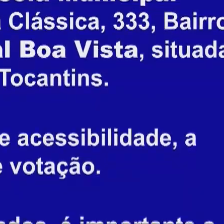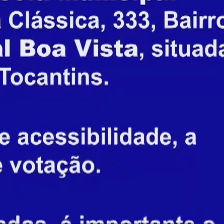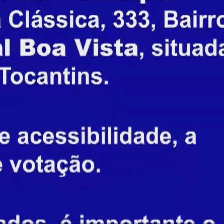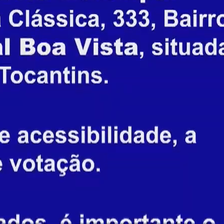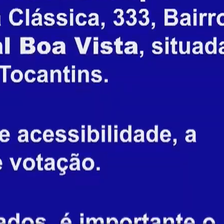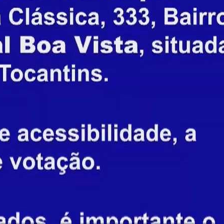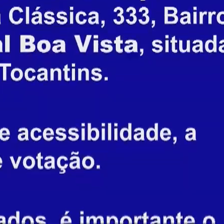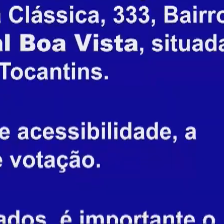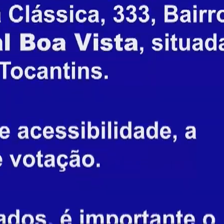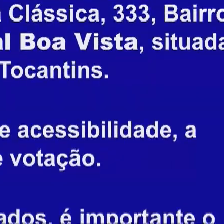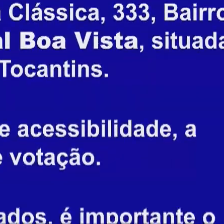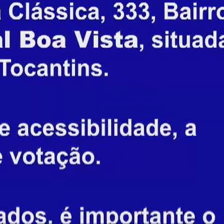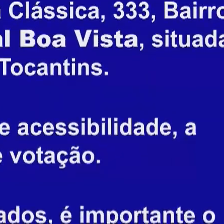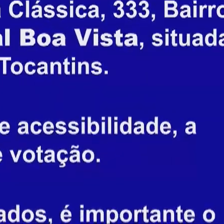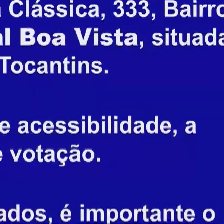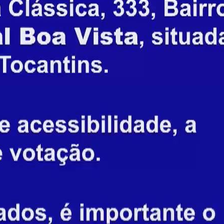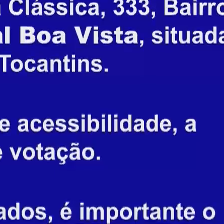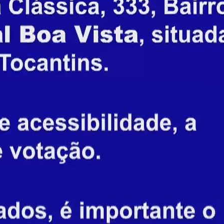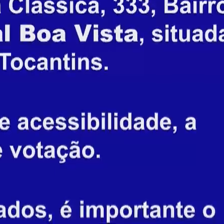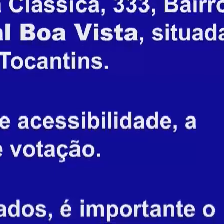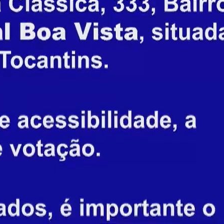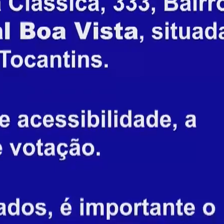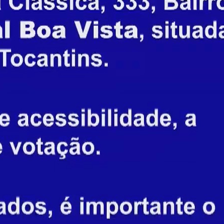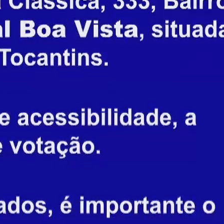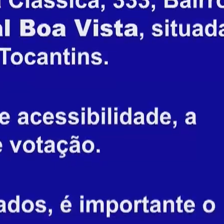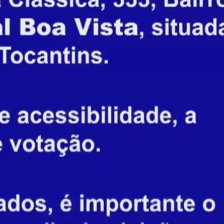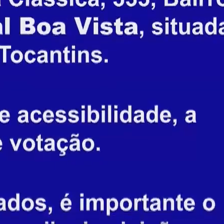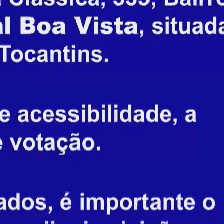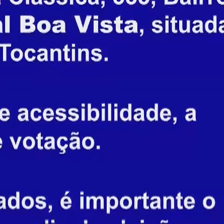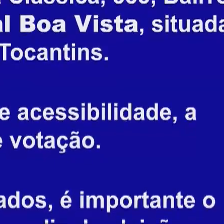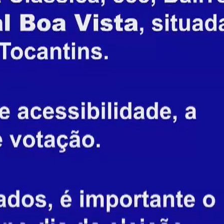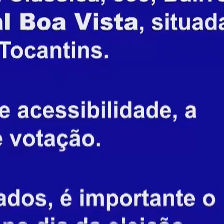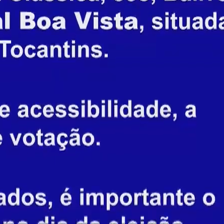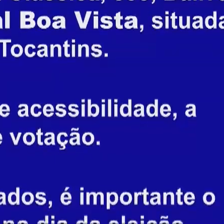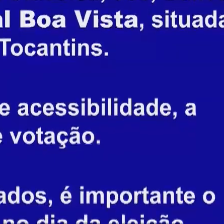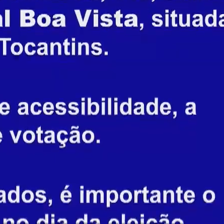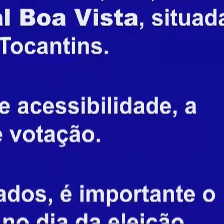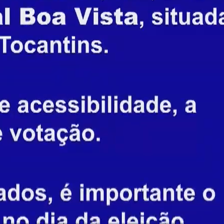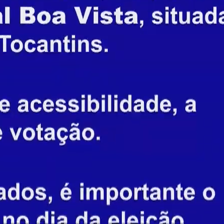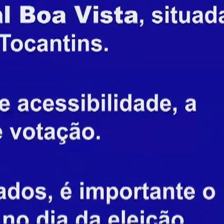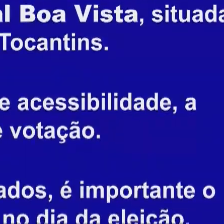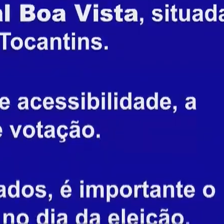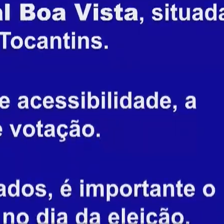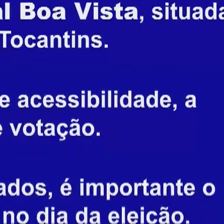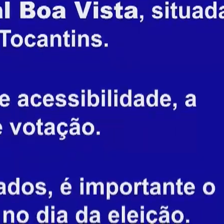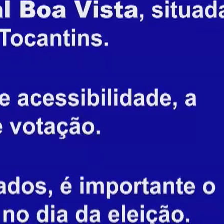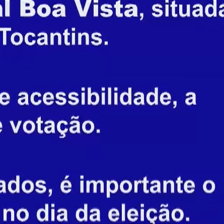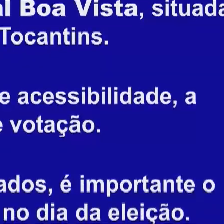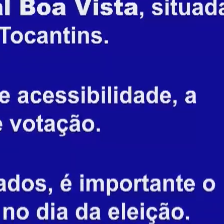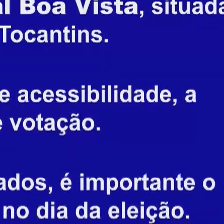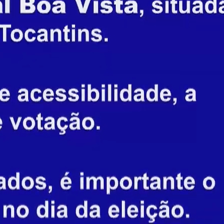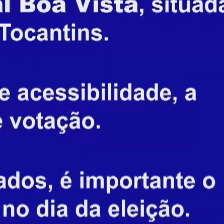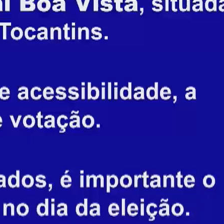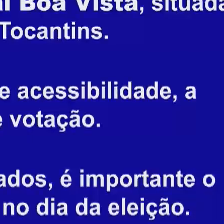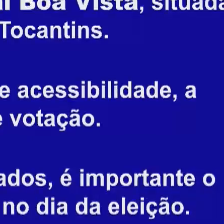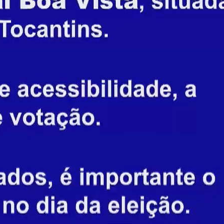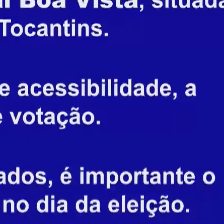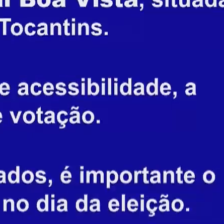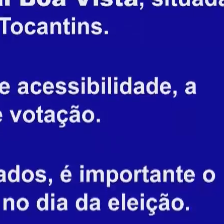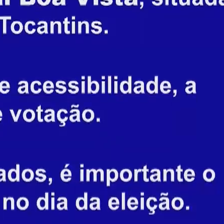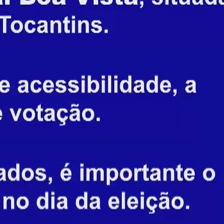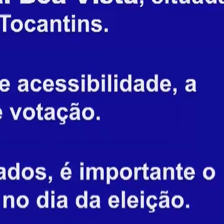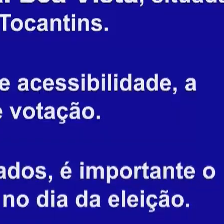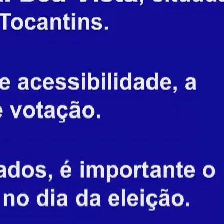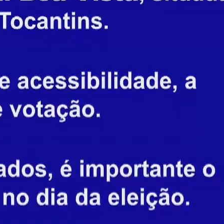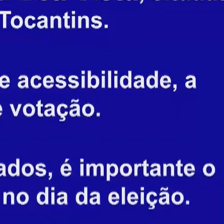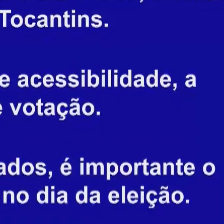333, bairro Guarani, sua sessão foi transferida para a Escola Municipal Boa Vista, situada